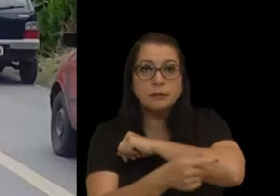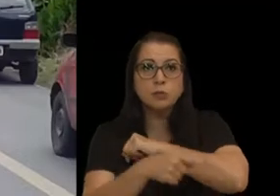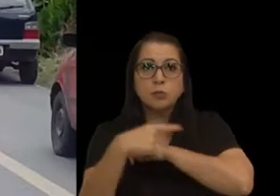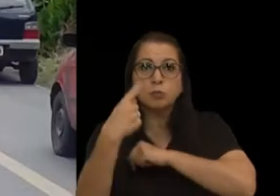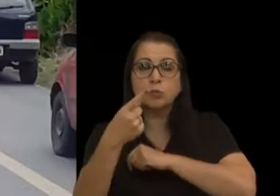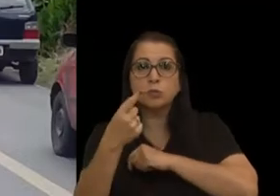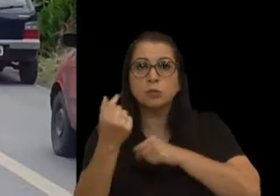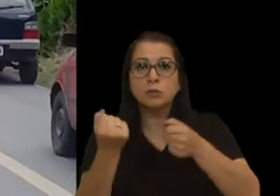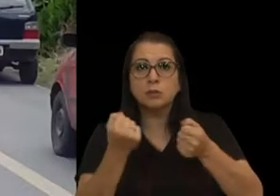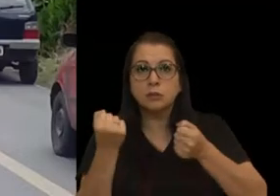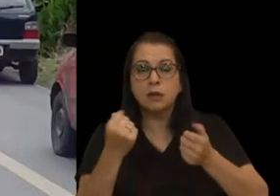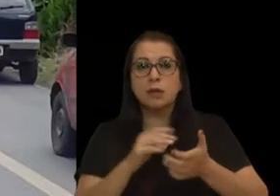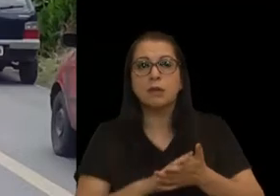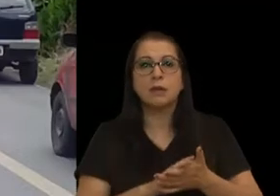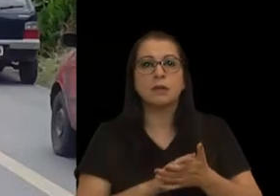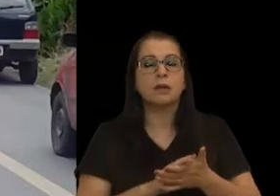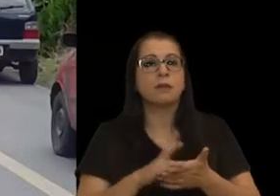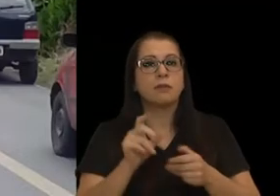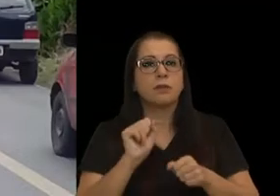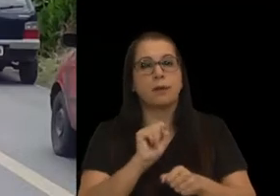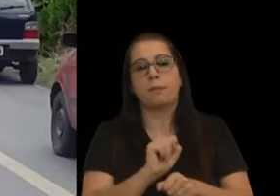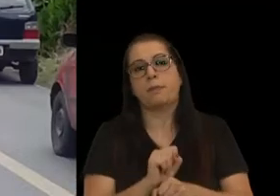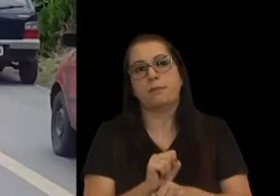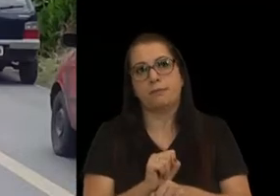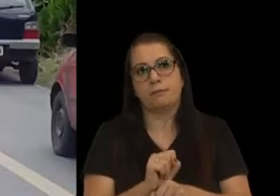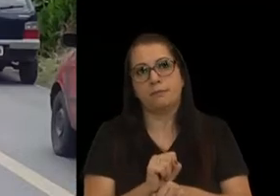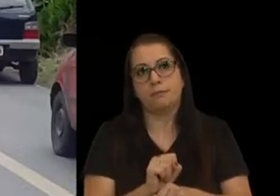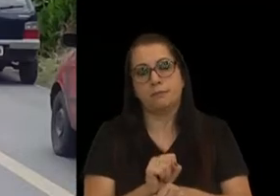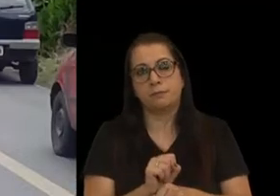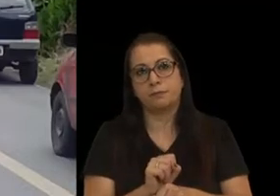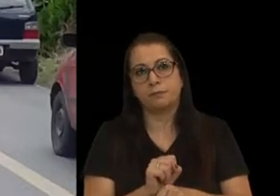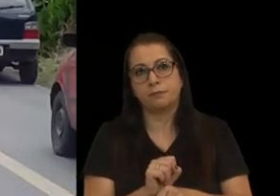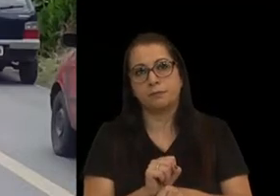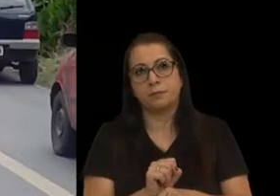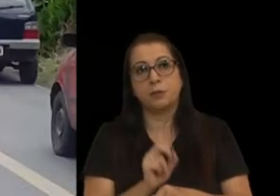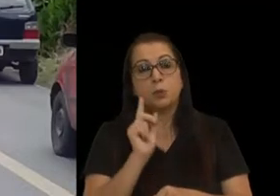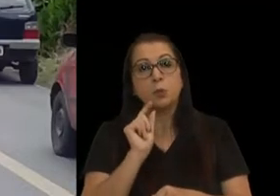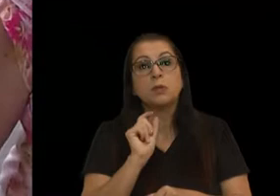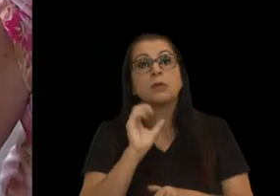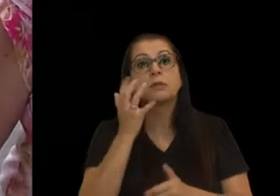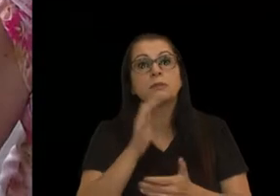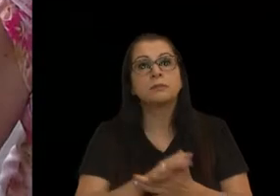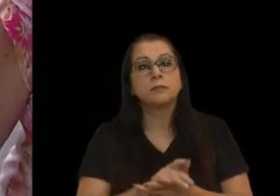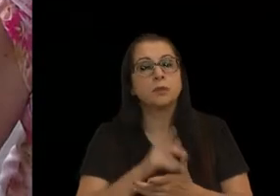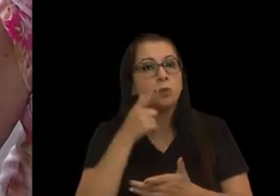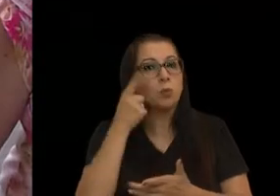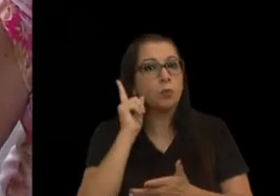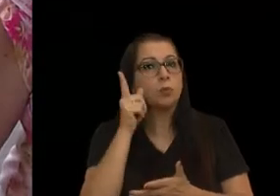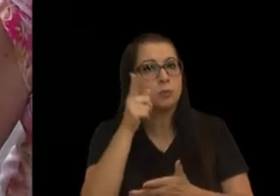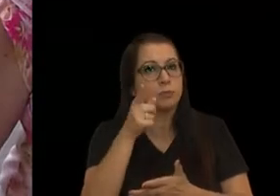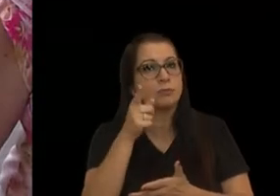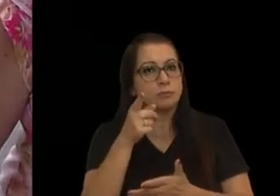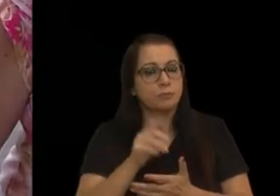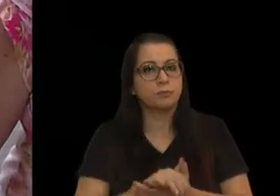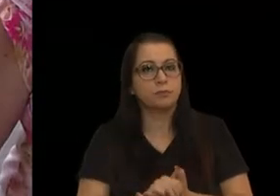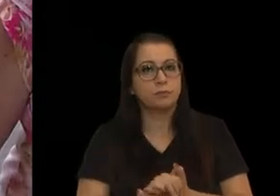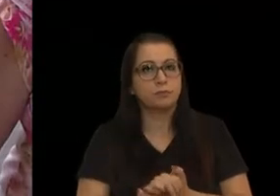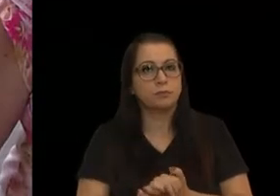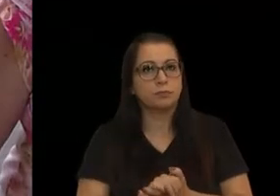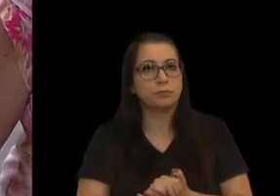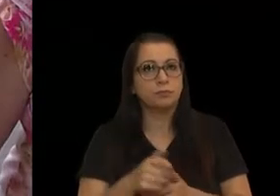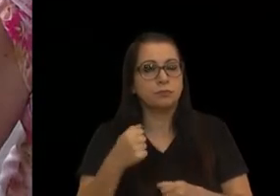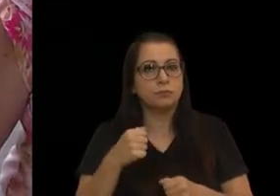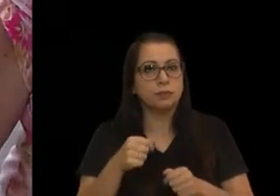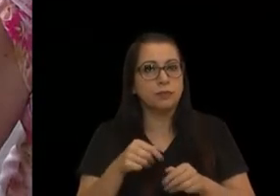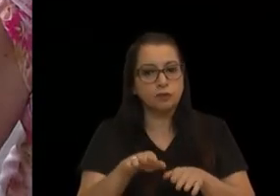com outro carro vindo, ela vai ter que parar. E olha o que aconteceu, ontem ainda estava seco, ela precisa